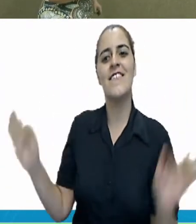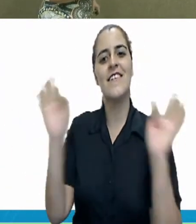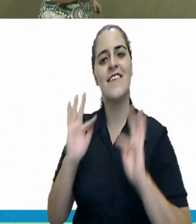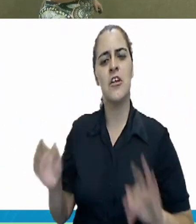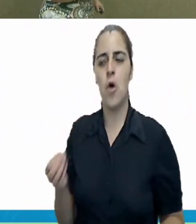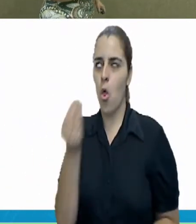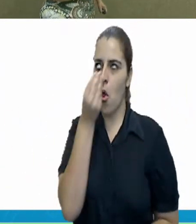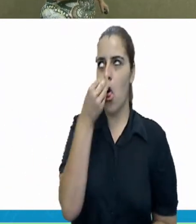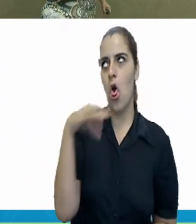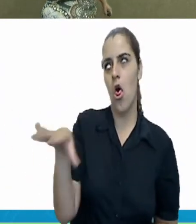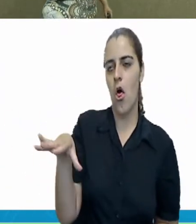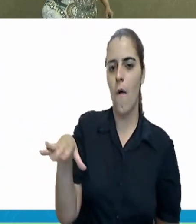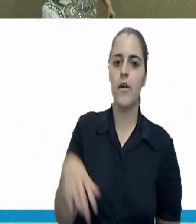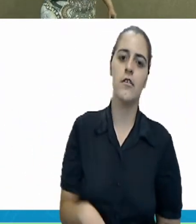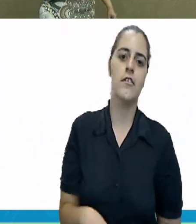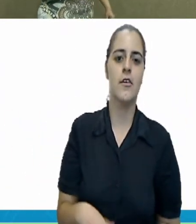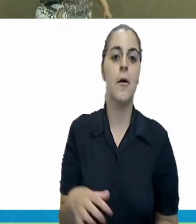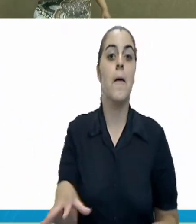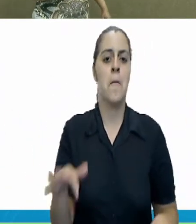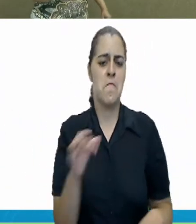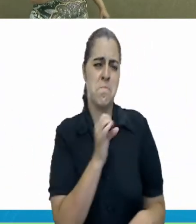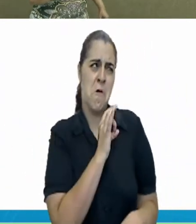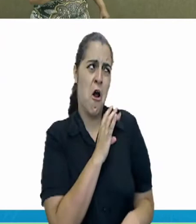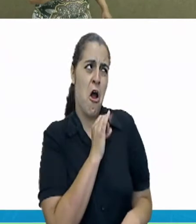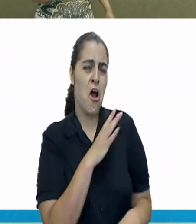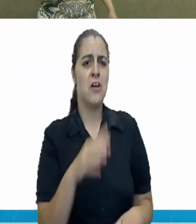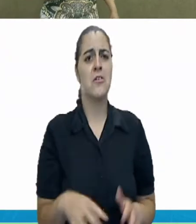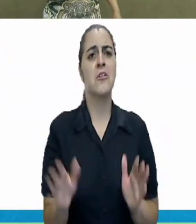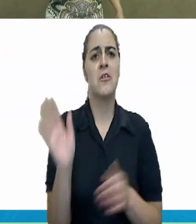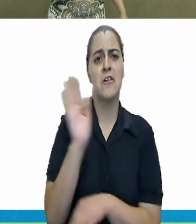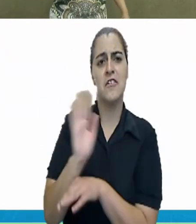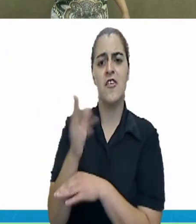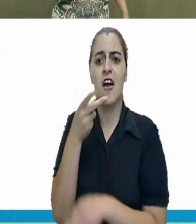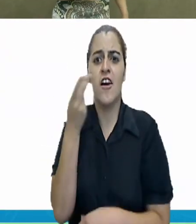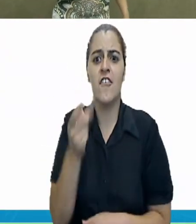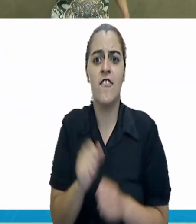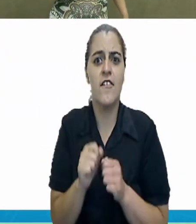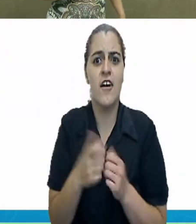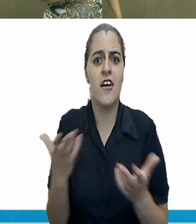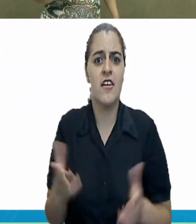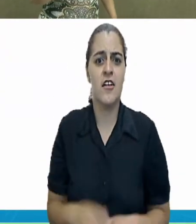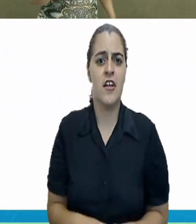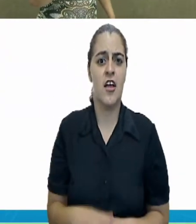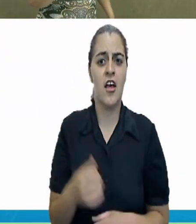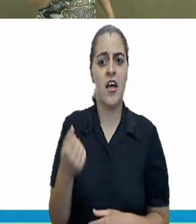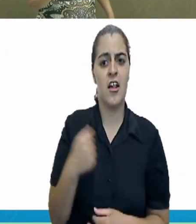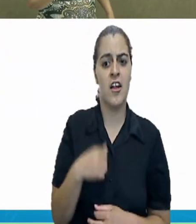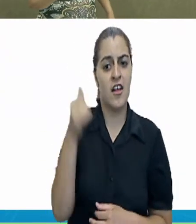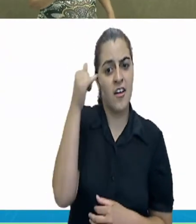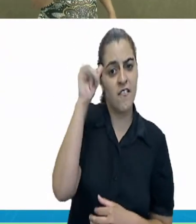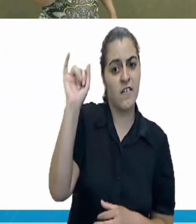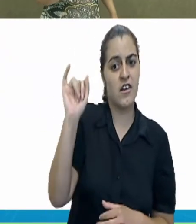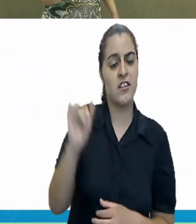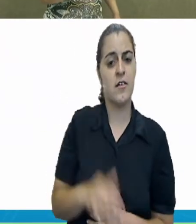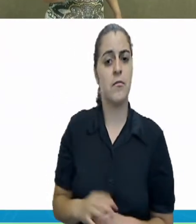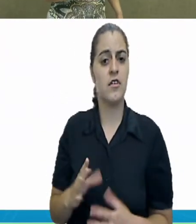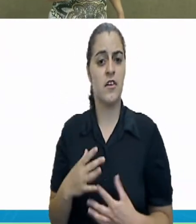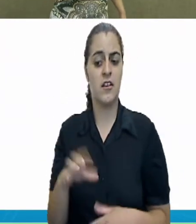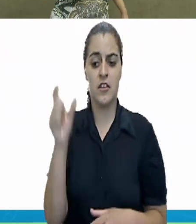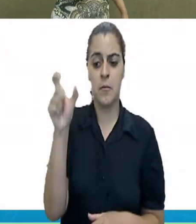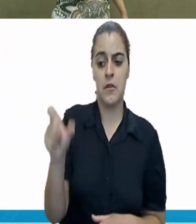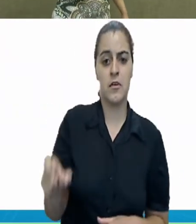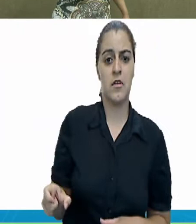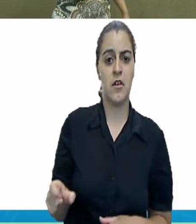o nojinho. O medo, lá no filme, sabe o que ele faz? Ele impede, muitas vezes, que a